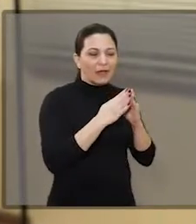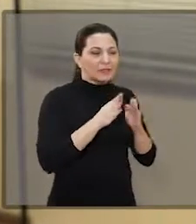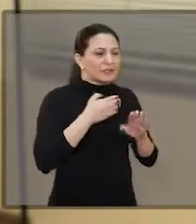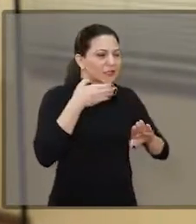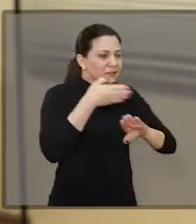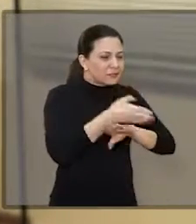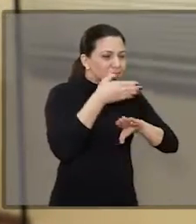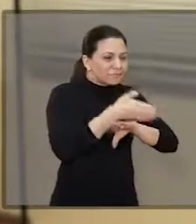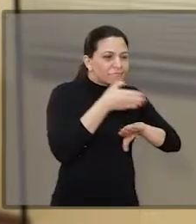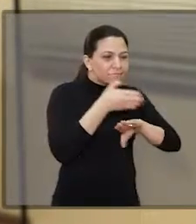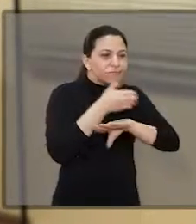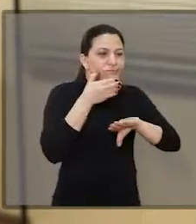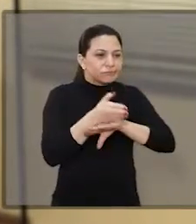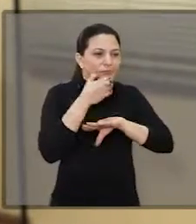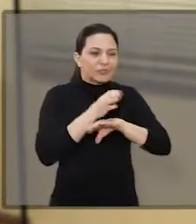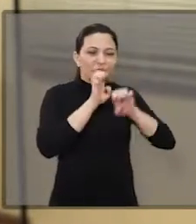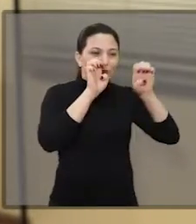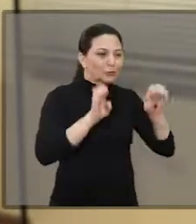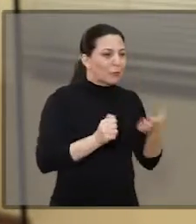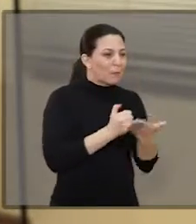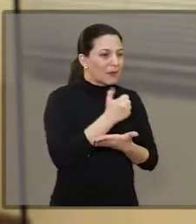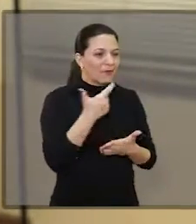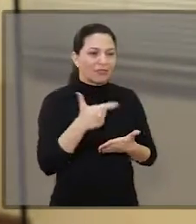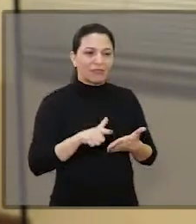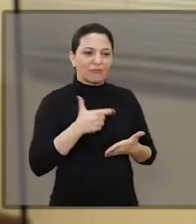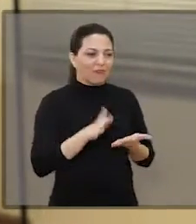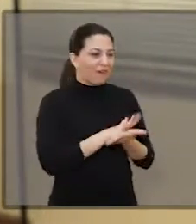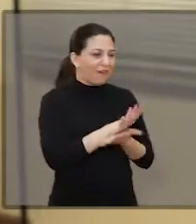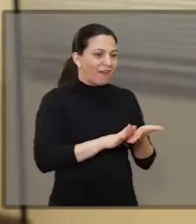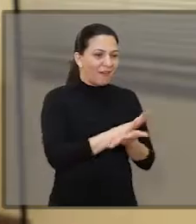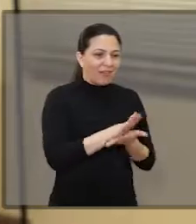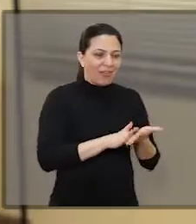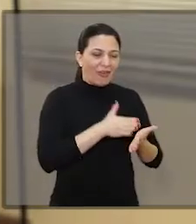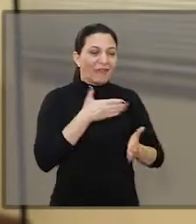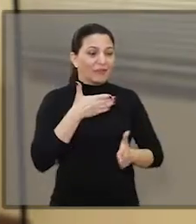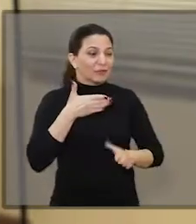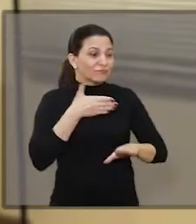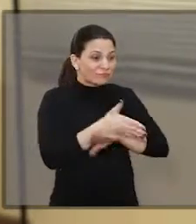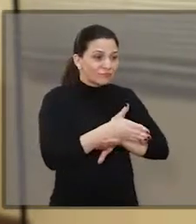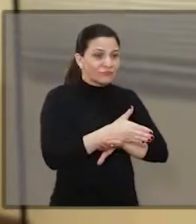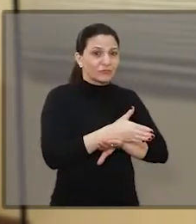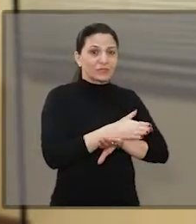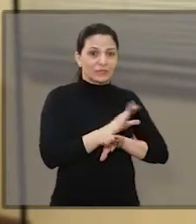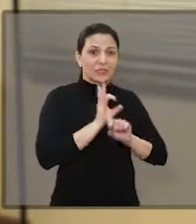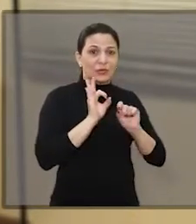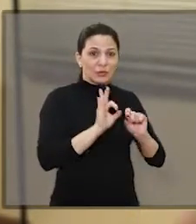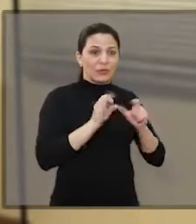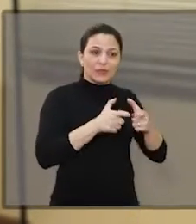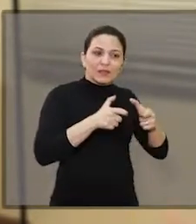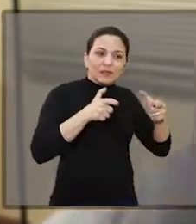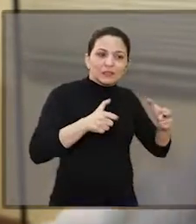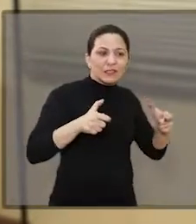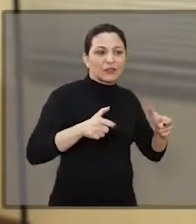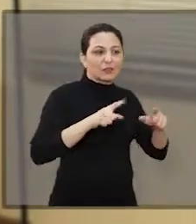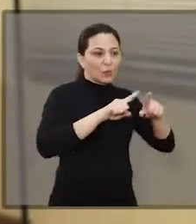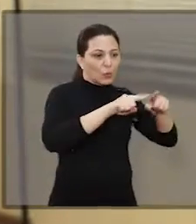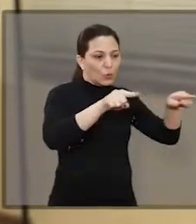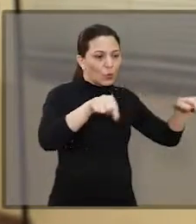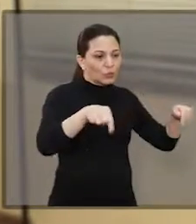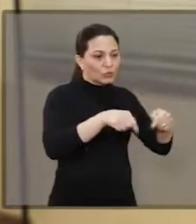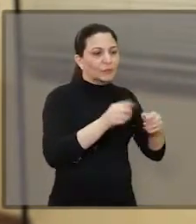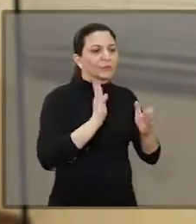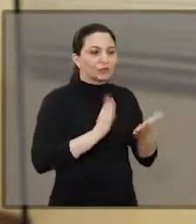desmedida, sem a infraestrutura necessária para a ocupação naquela região, e que vem crescendo, uma vez que vários